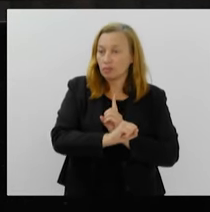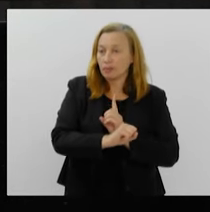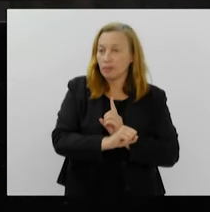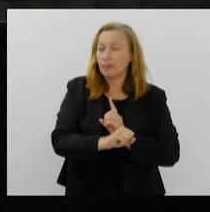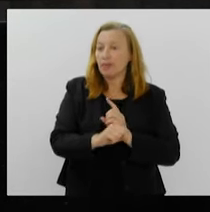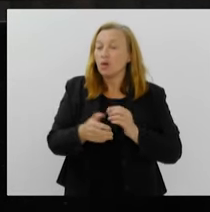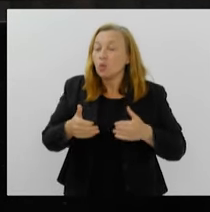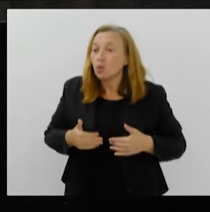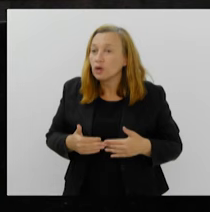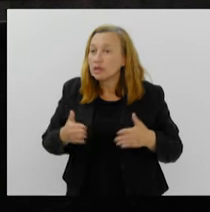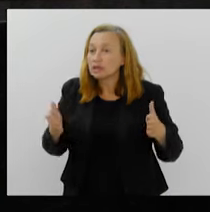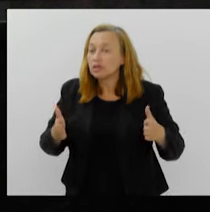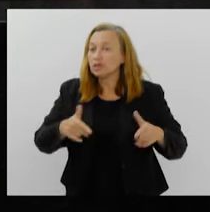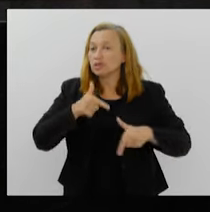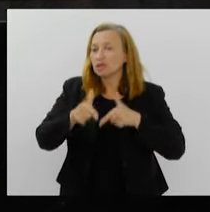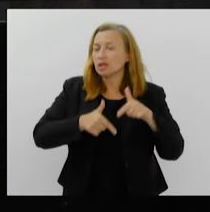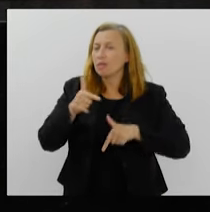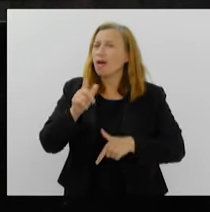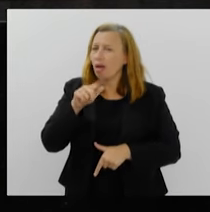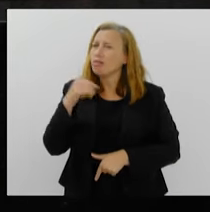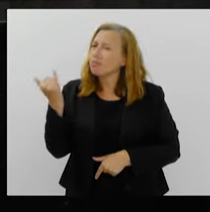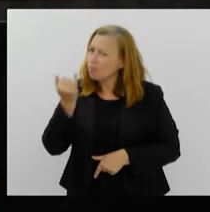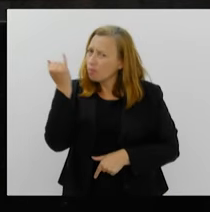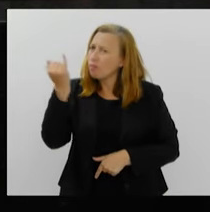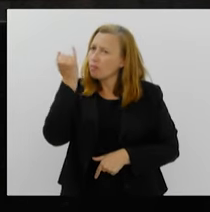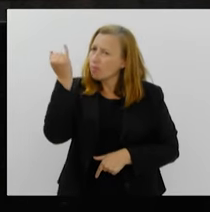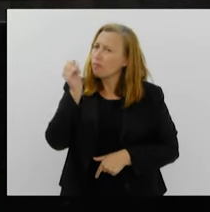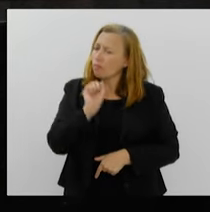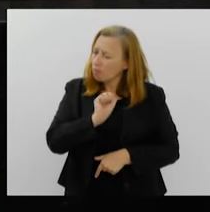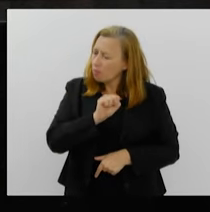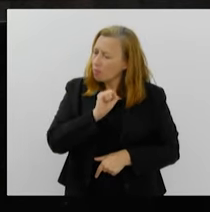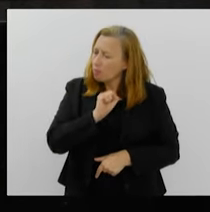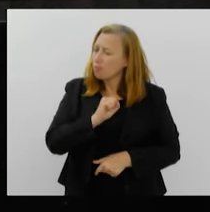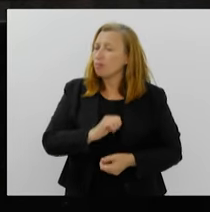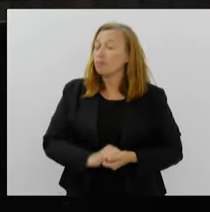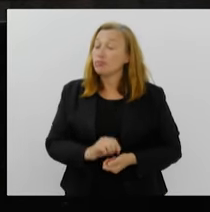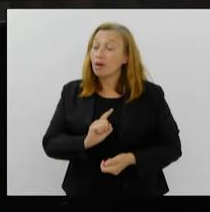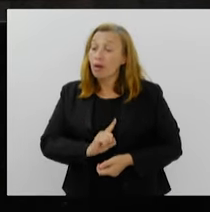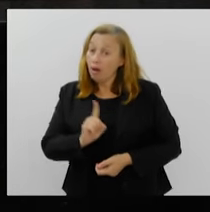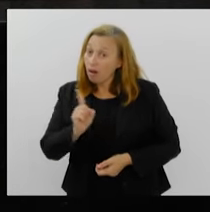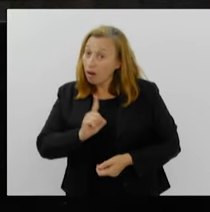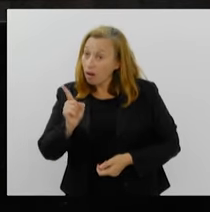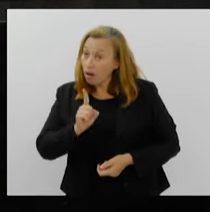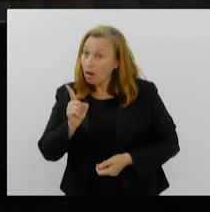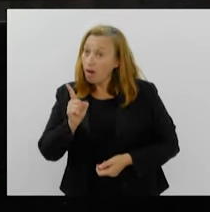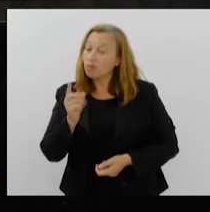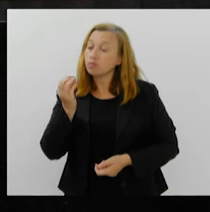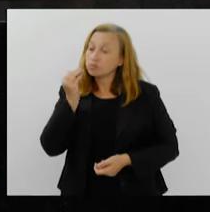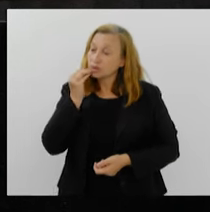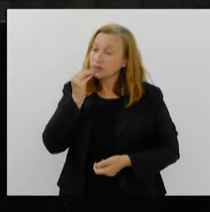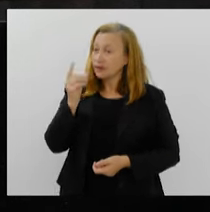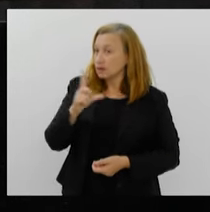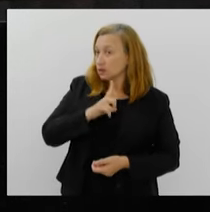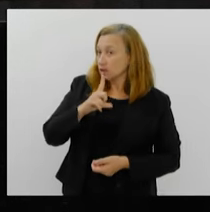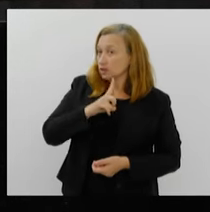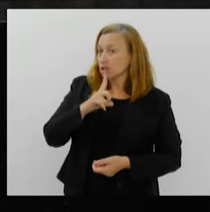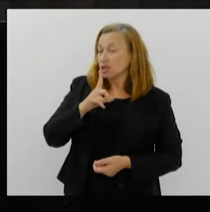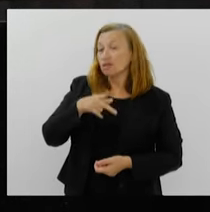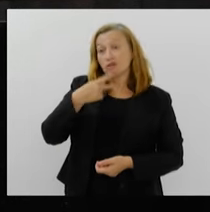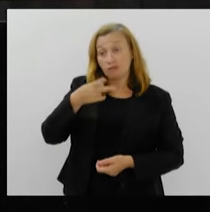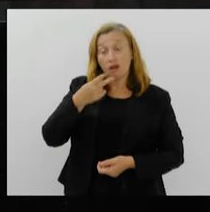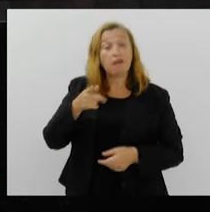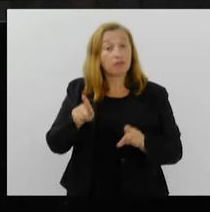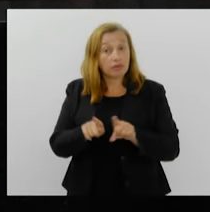abertura desses trabalhos. Importante, não nego. E lá, tive a oportunidade de usar a palavra,